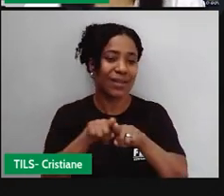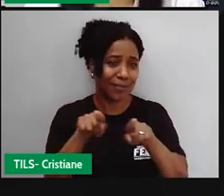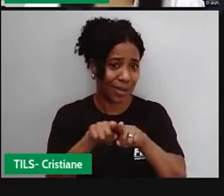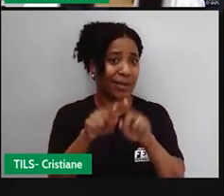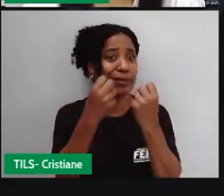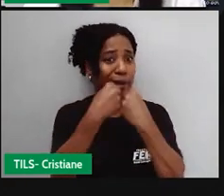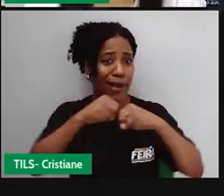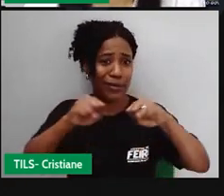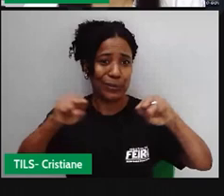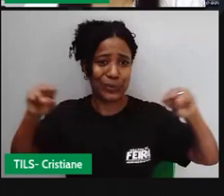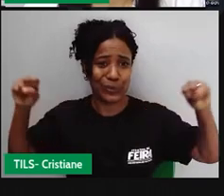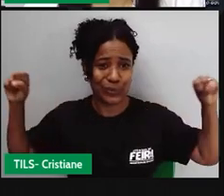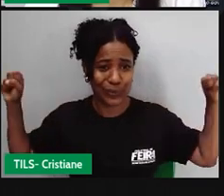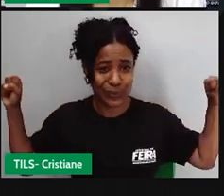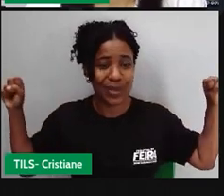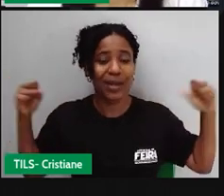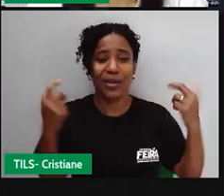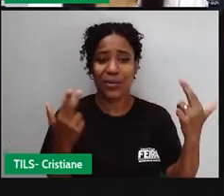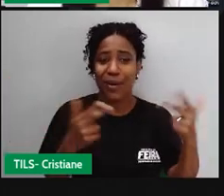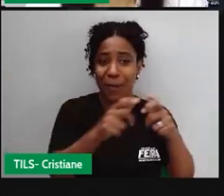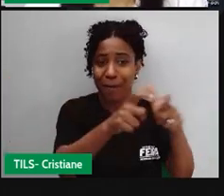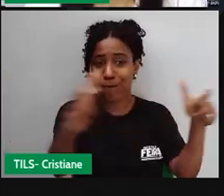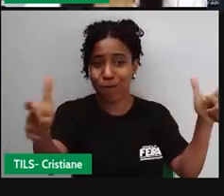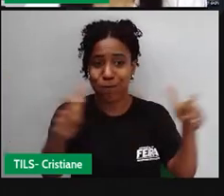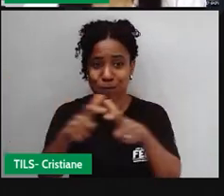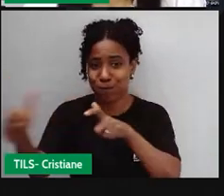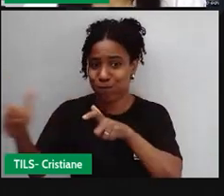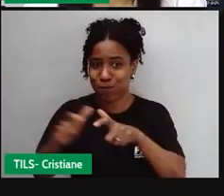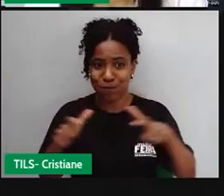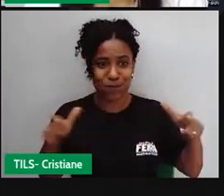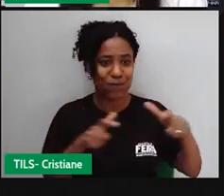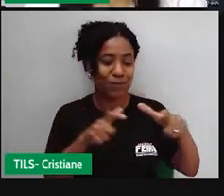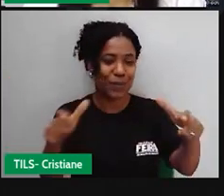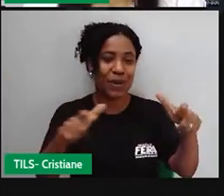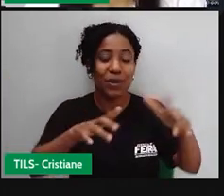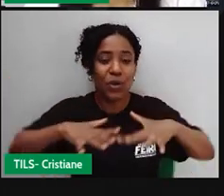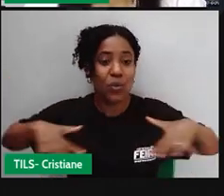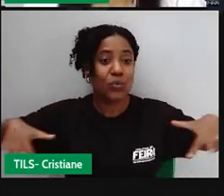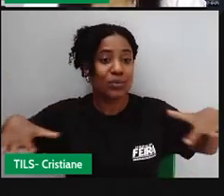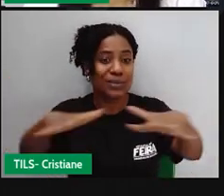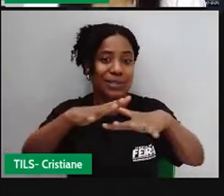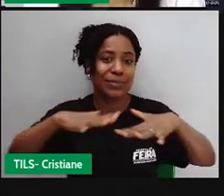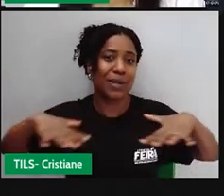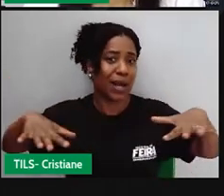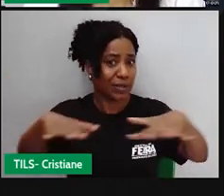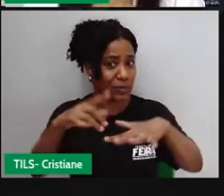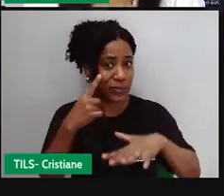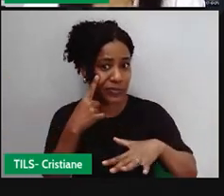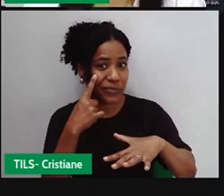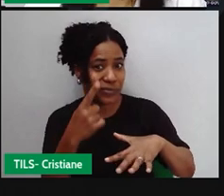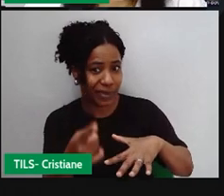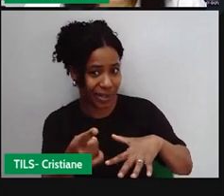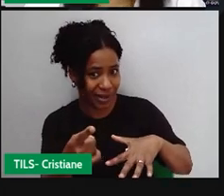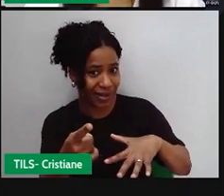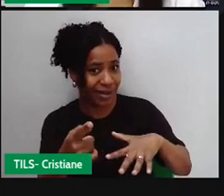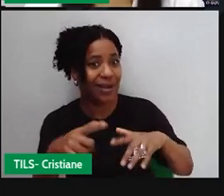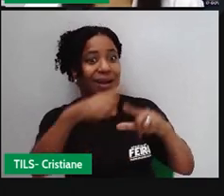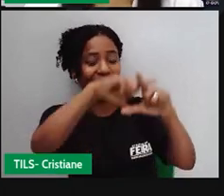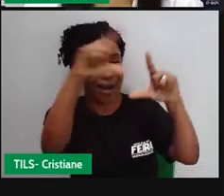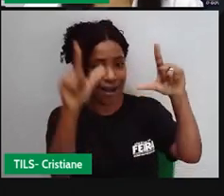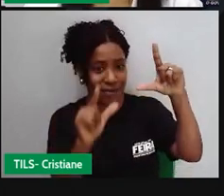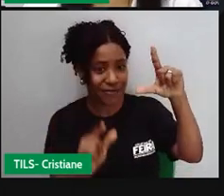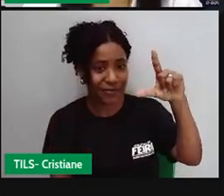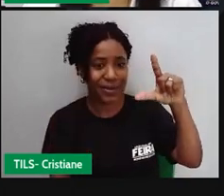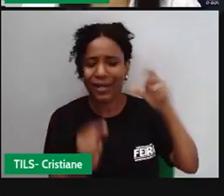território. Se a gente observar em relação a espaço, a gente vai perceber aí que a África é enorme, não é?